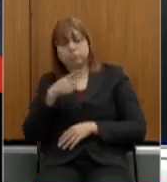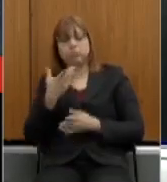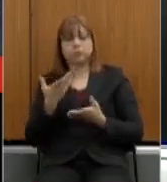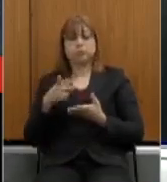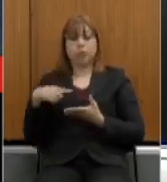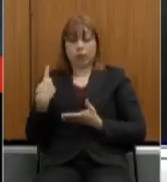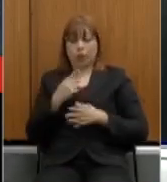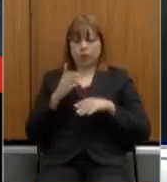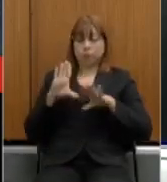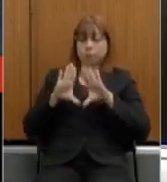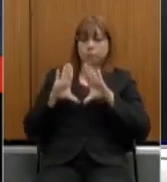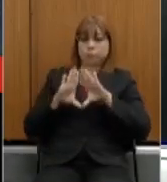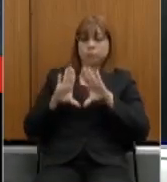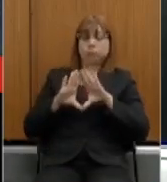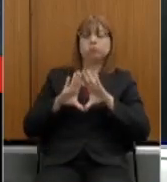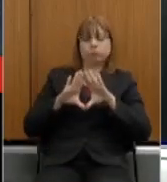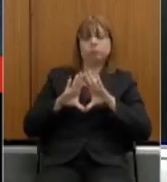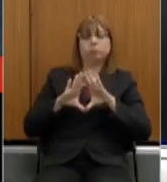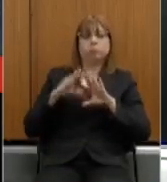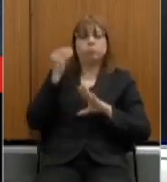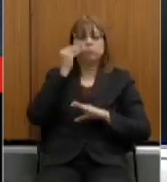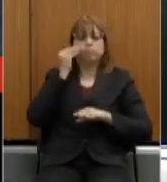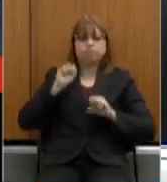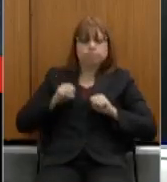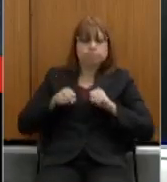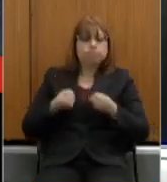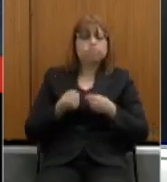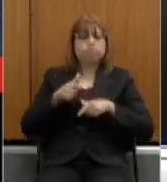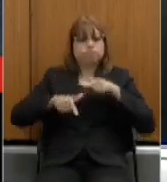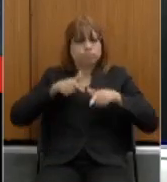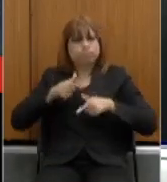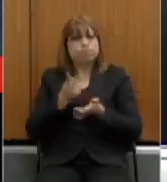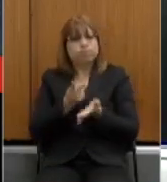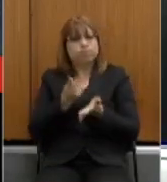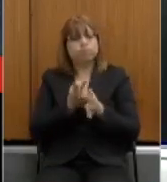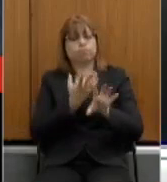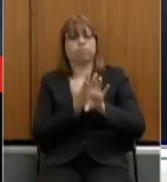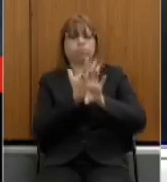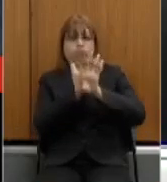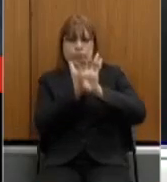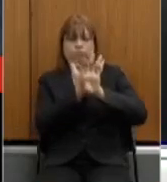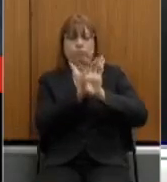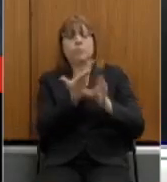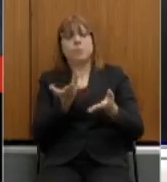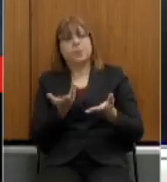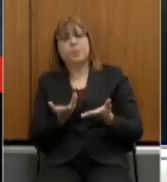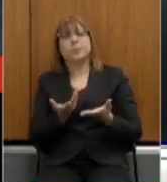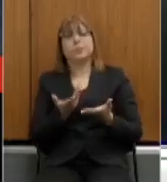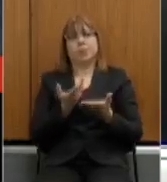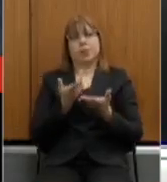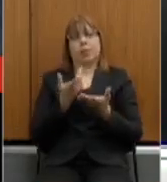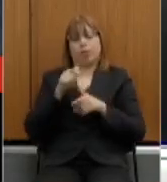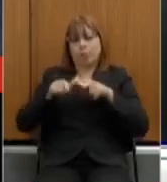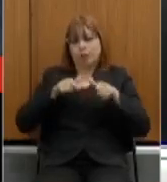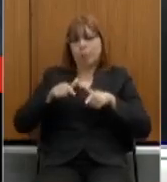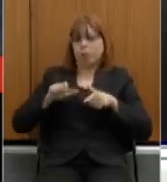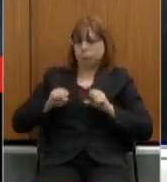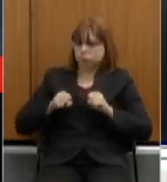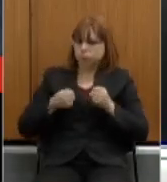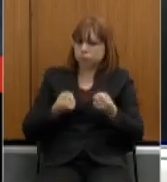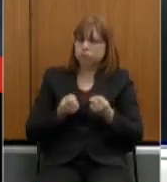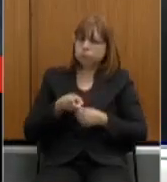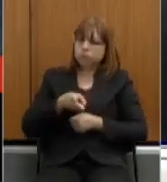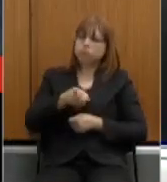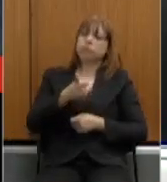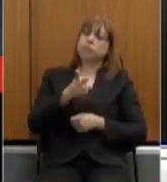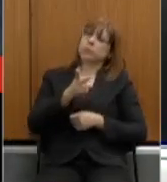ao instituir o trabalho remoto. Mesmo com a continuidade do trabalho que se intensificou durante a pandemia, devemos